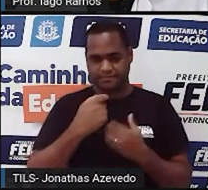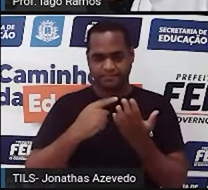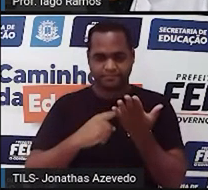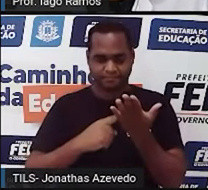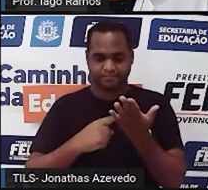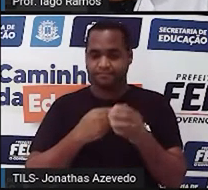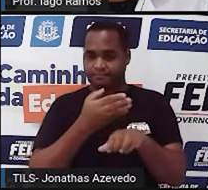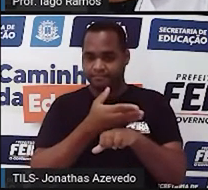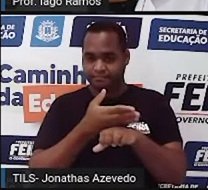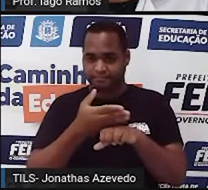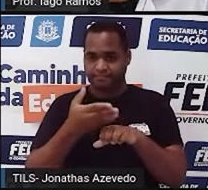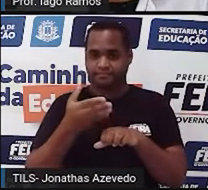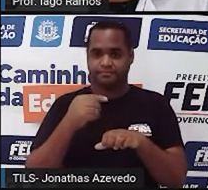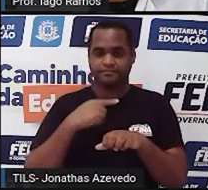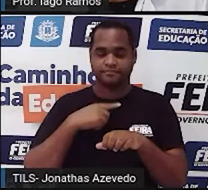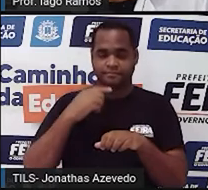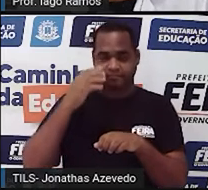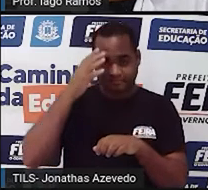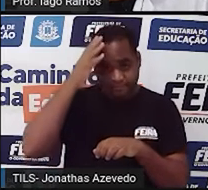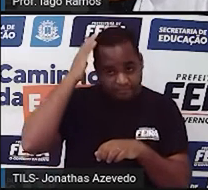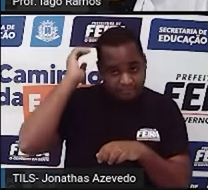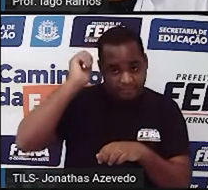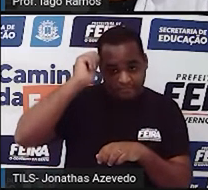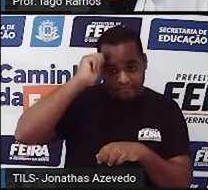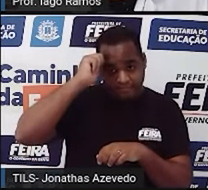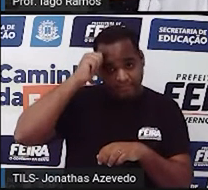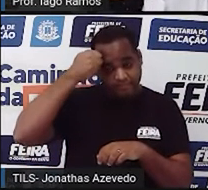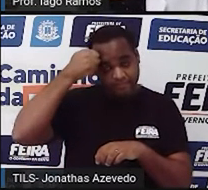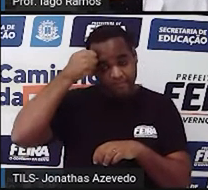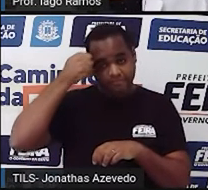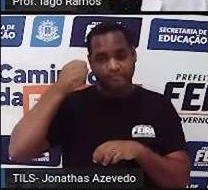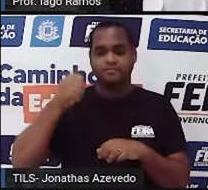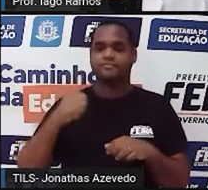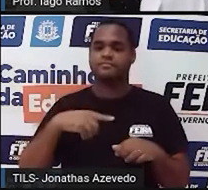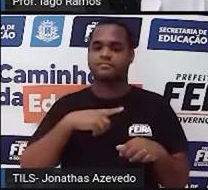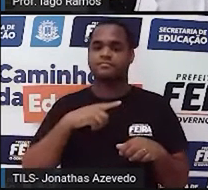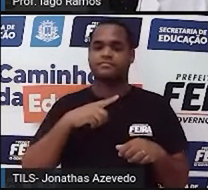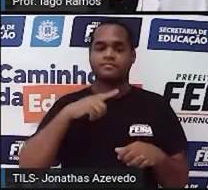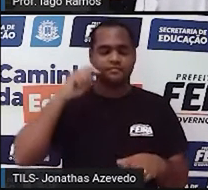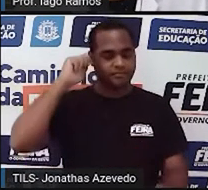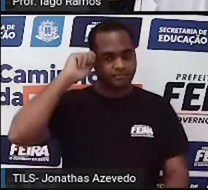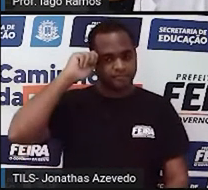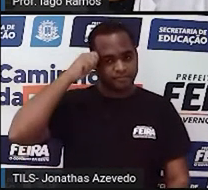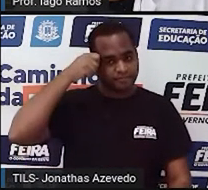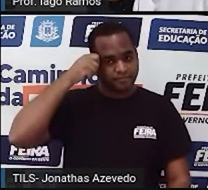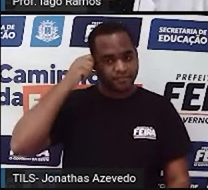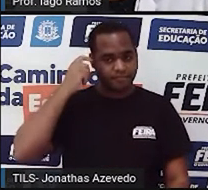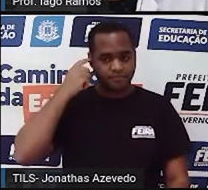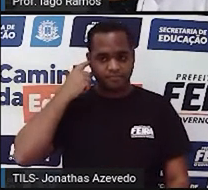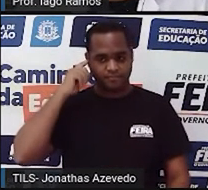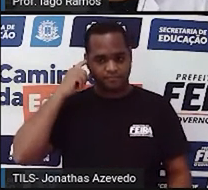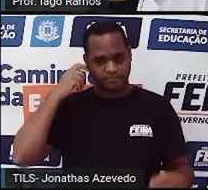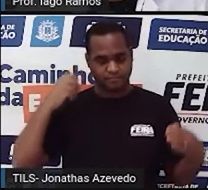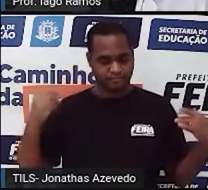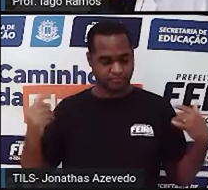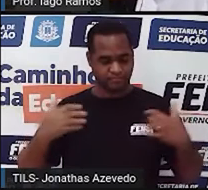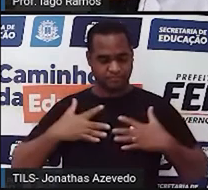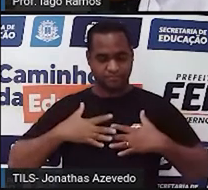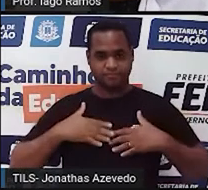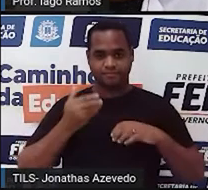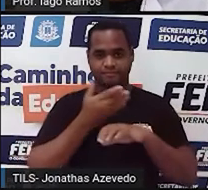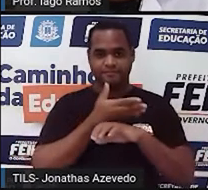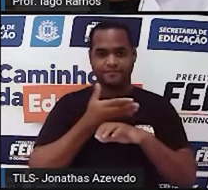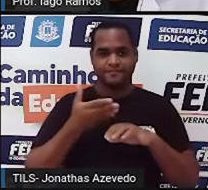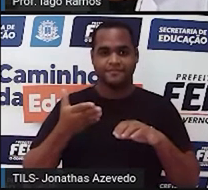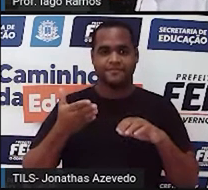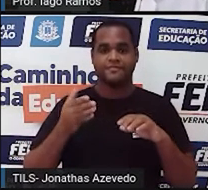branca, meu cabelo ele é preto, nesse momento eu visto uma camisa preta, por cima um jaleco branco e